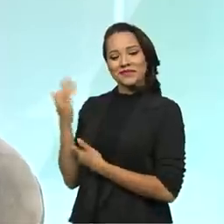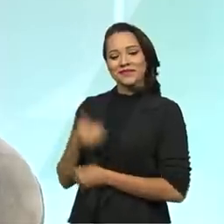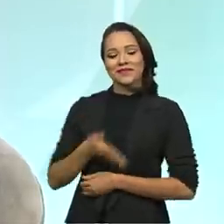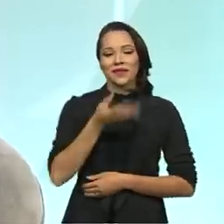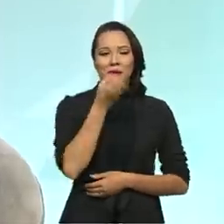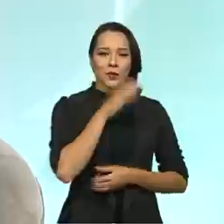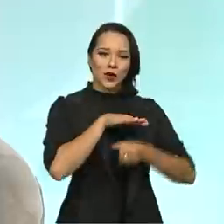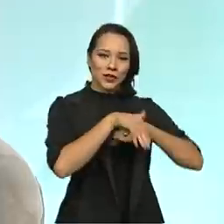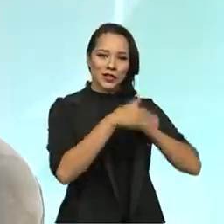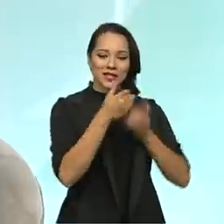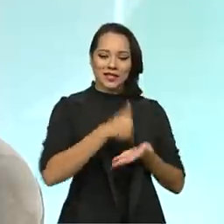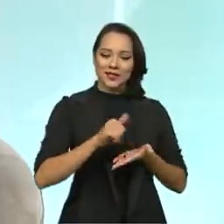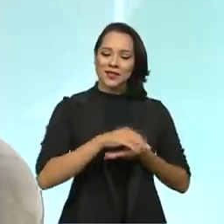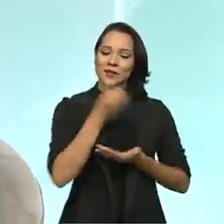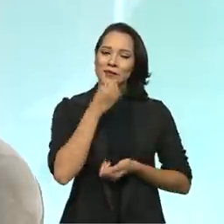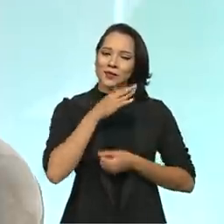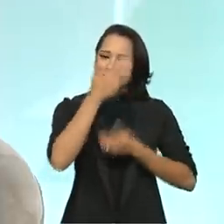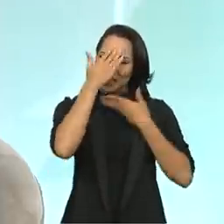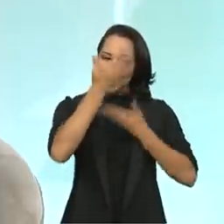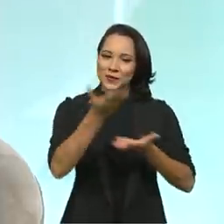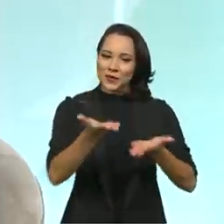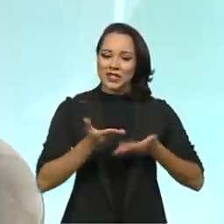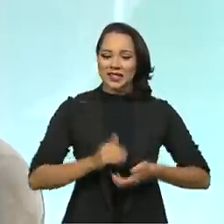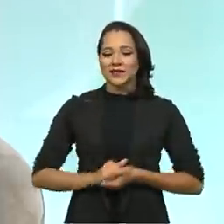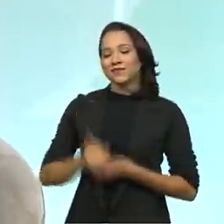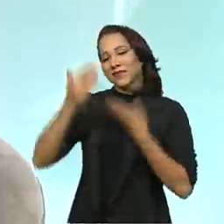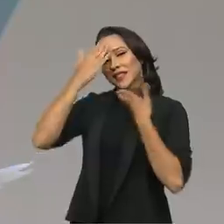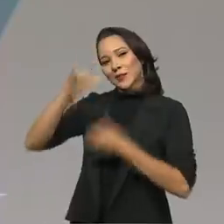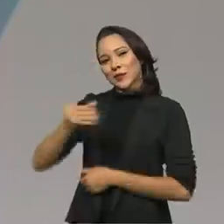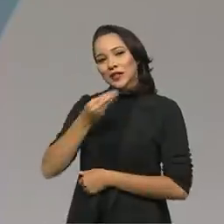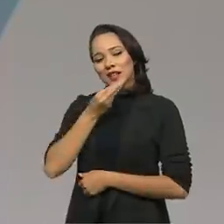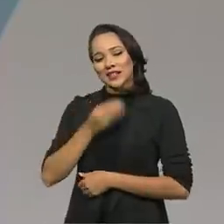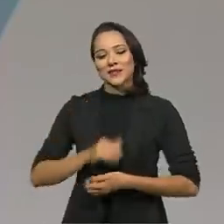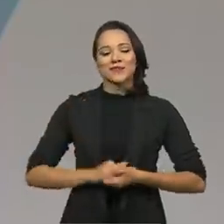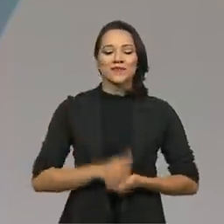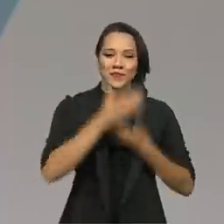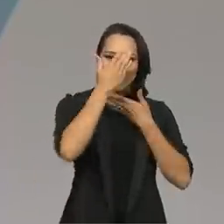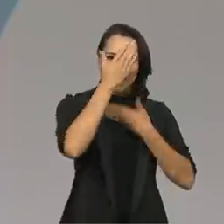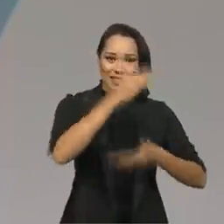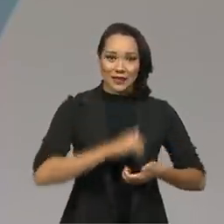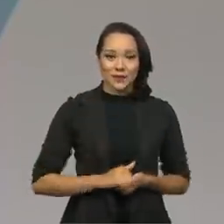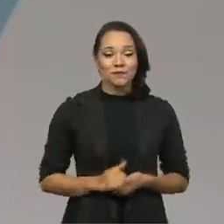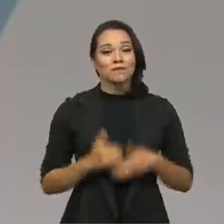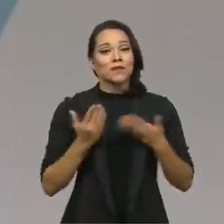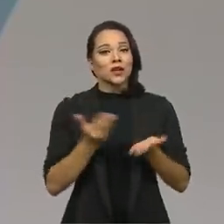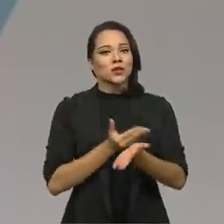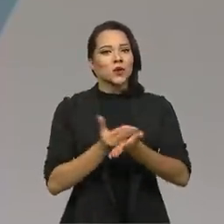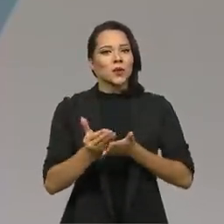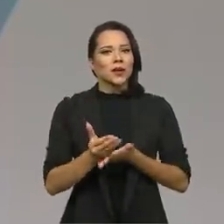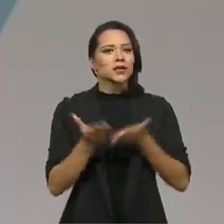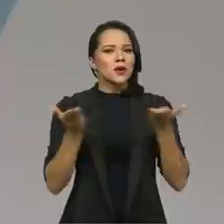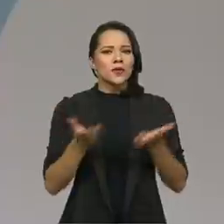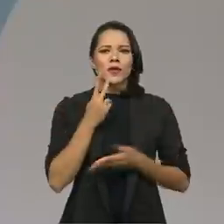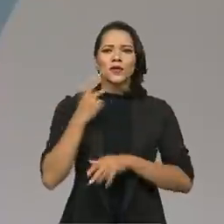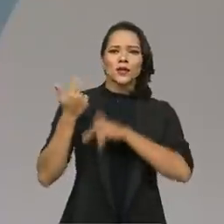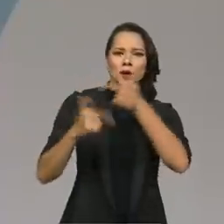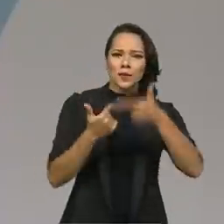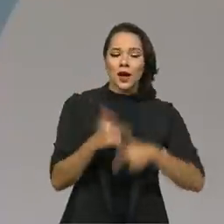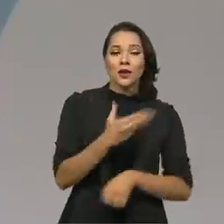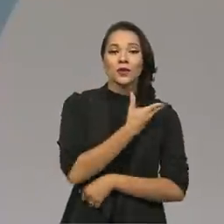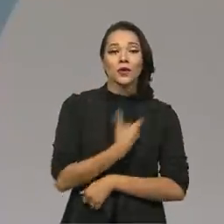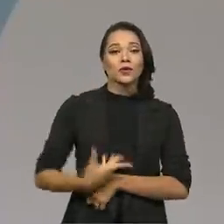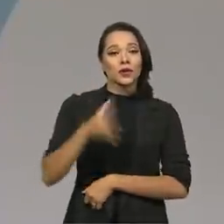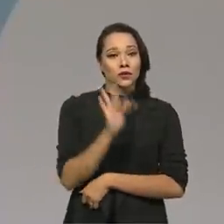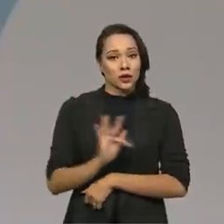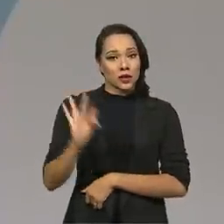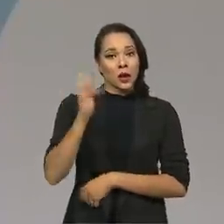Boa noite, secretário. Muito obrigada aqui pela presença. Eu que agradeço a oportunidade. Obrigado. Obrigada, secretário. Olha, a gente começa falando do trabalho do governo